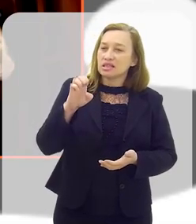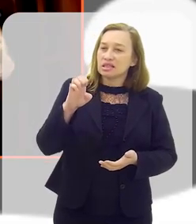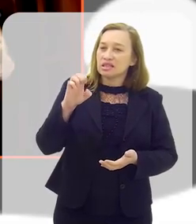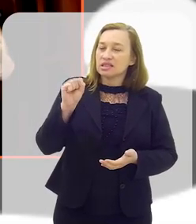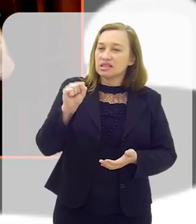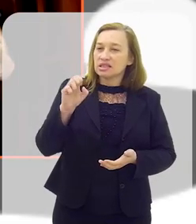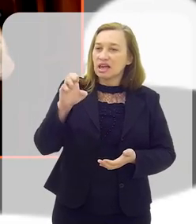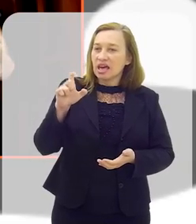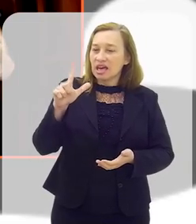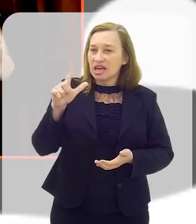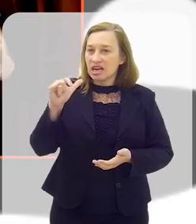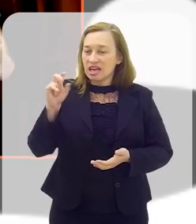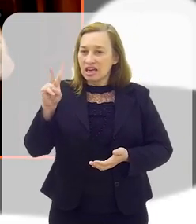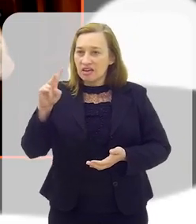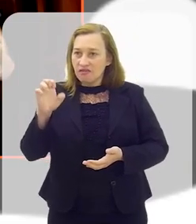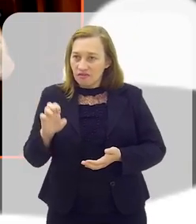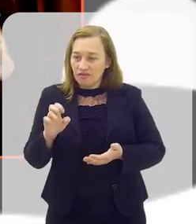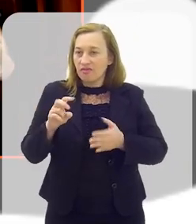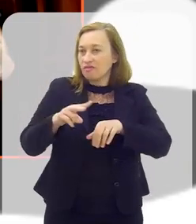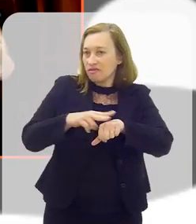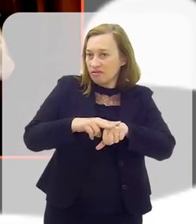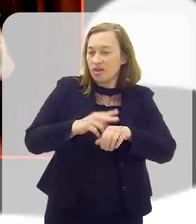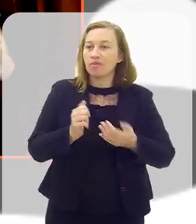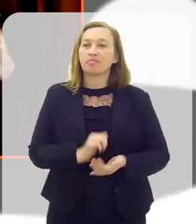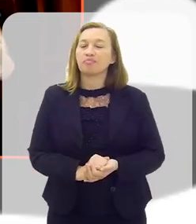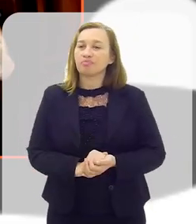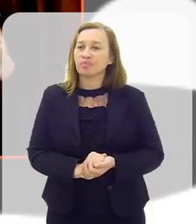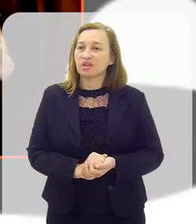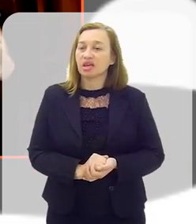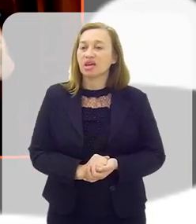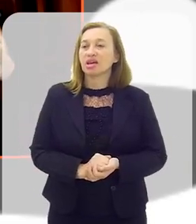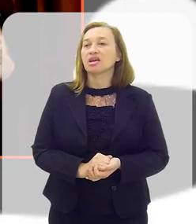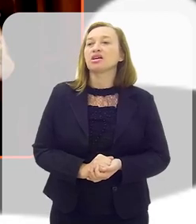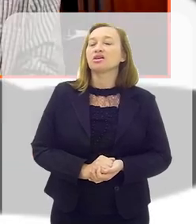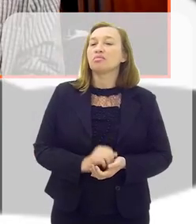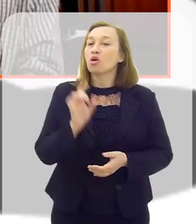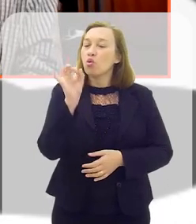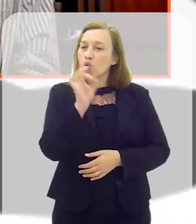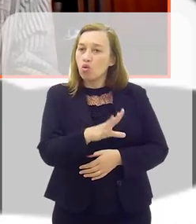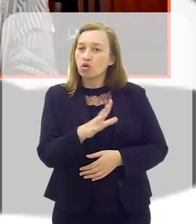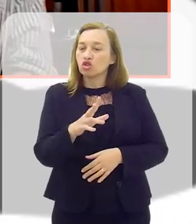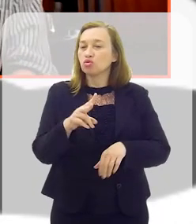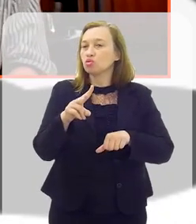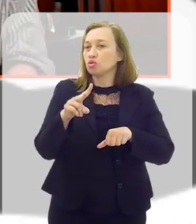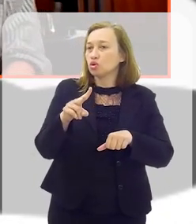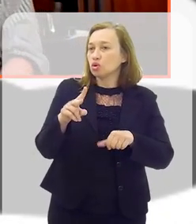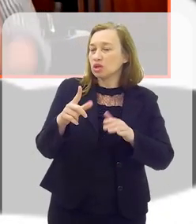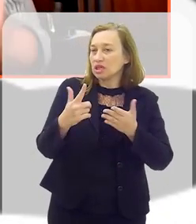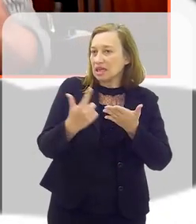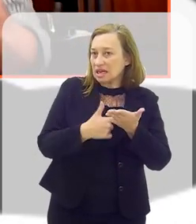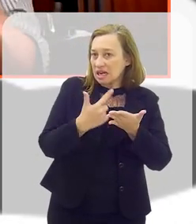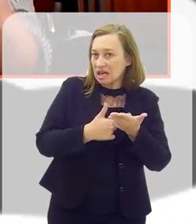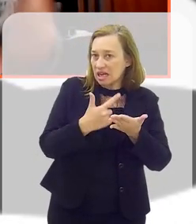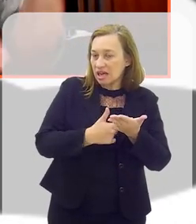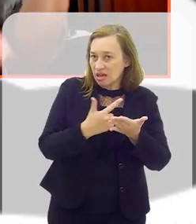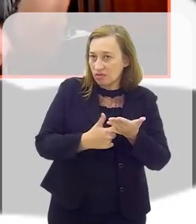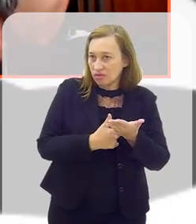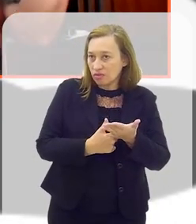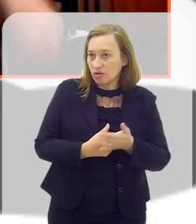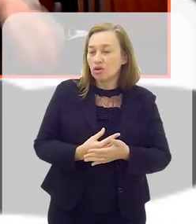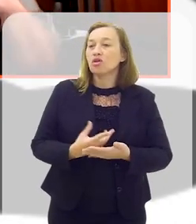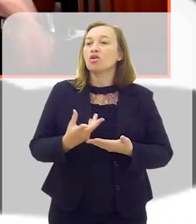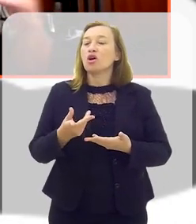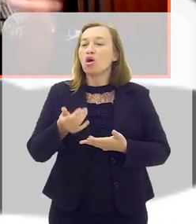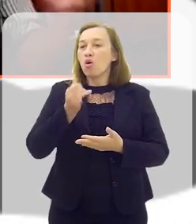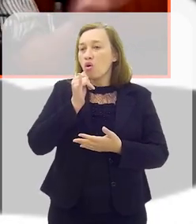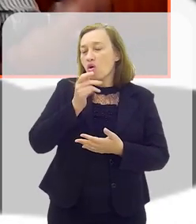O meu último livro, inclusive, se chama Os Três Fragmentos de um Boatê. É engraçado porque nesse livro, Claudio, eu